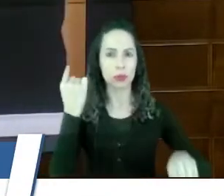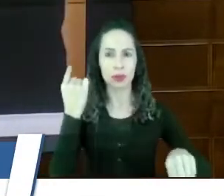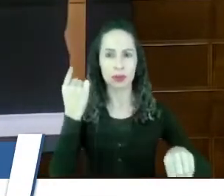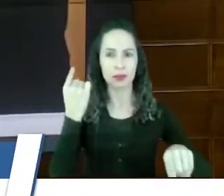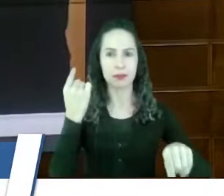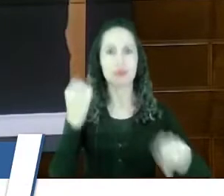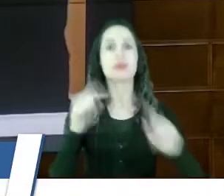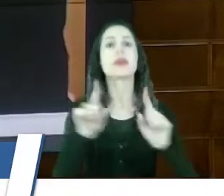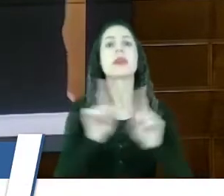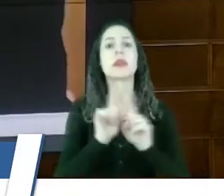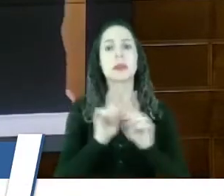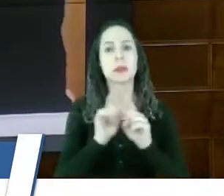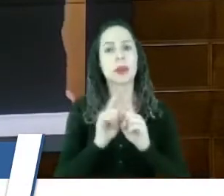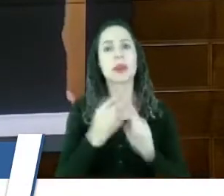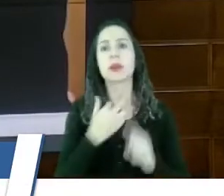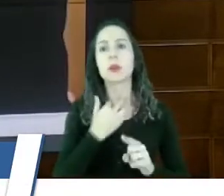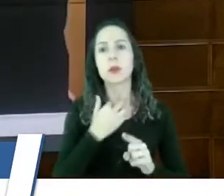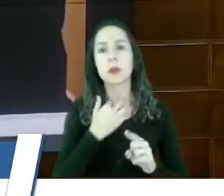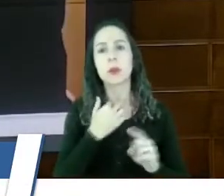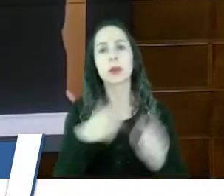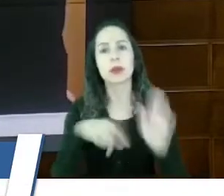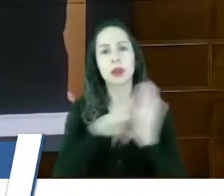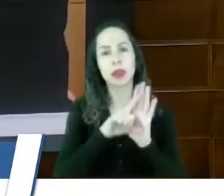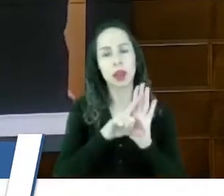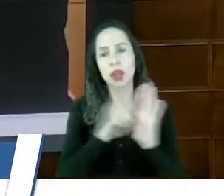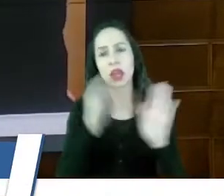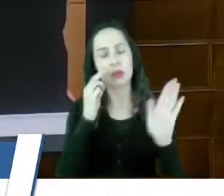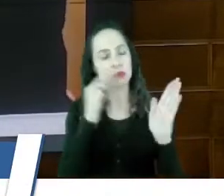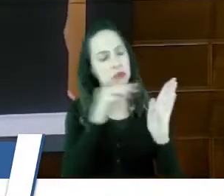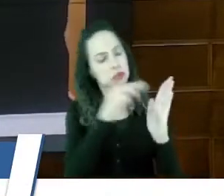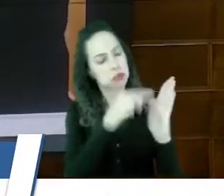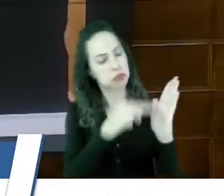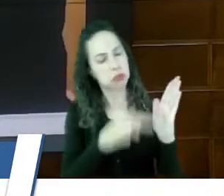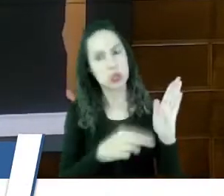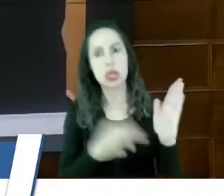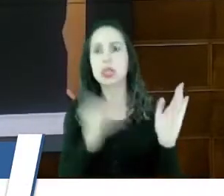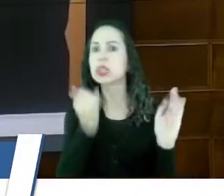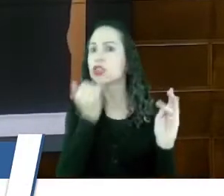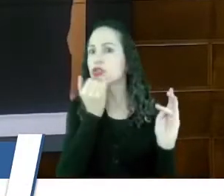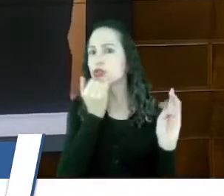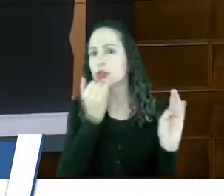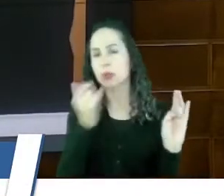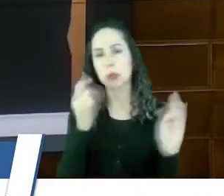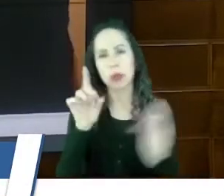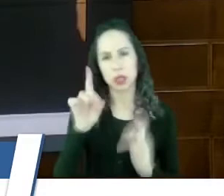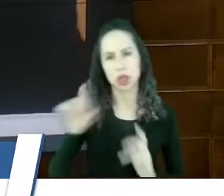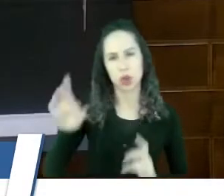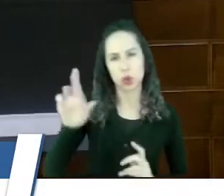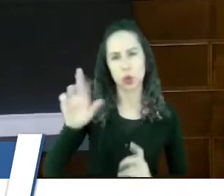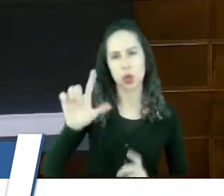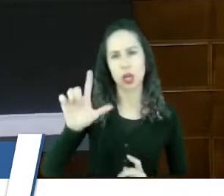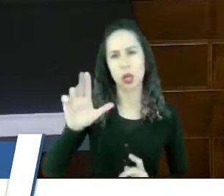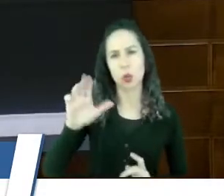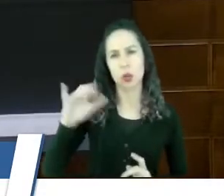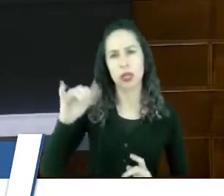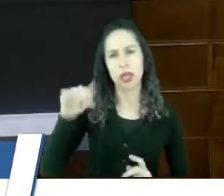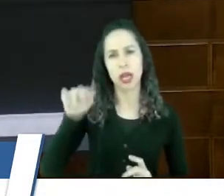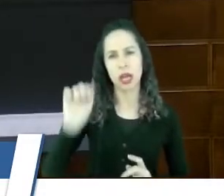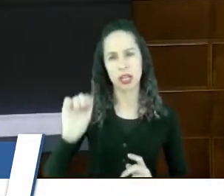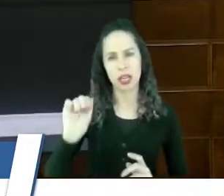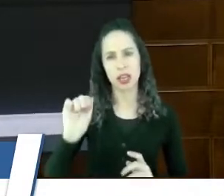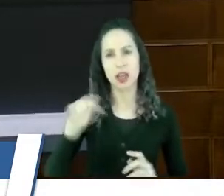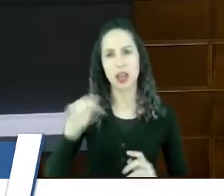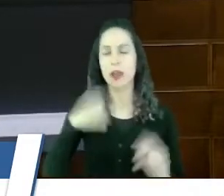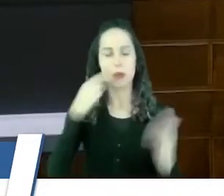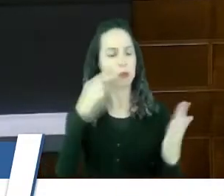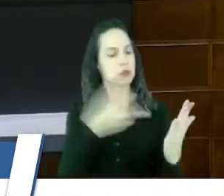repetibilidade dos vencimentos. Nessa parte, não vi, me desculpe, a doutora Luciana, a desembargadora Luciana, a diferença no